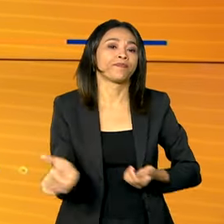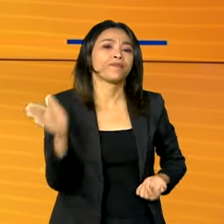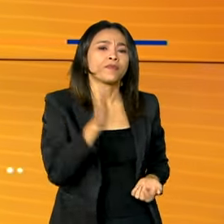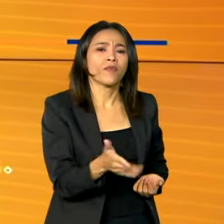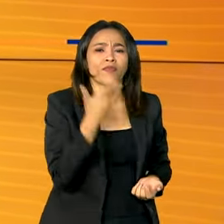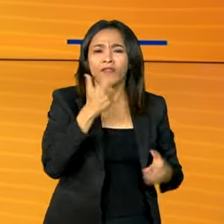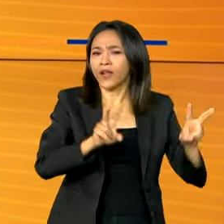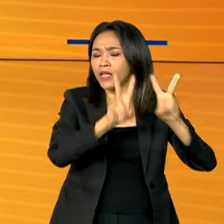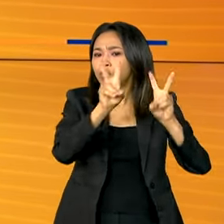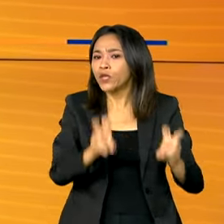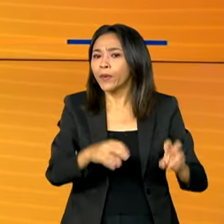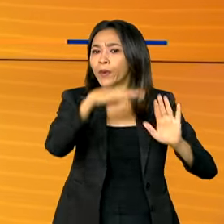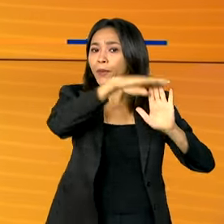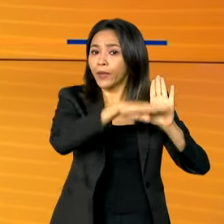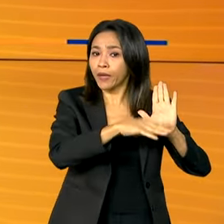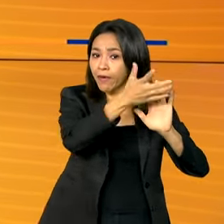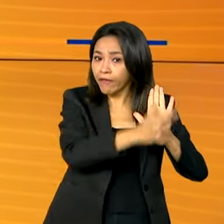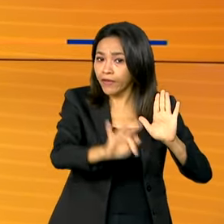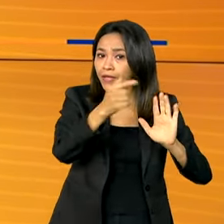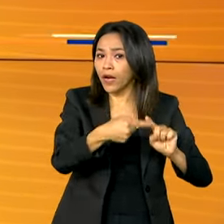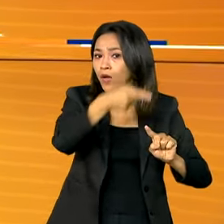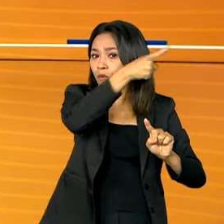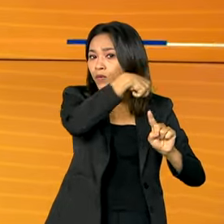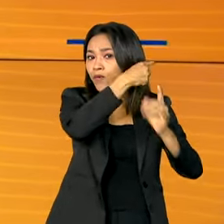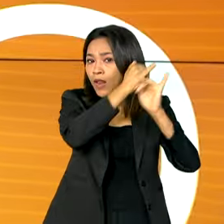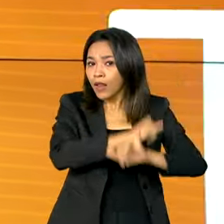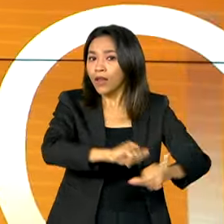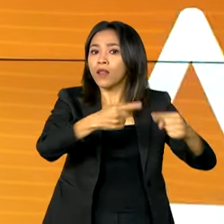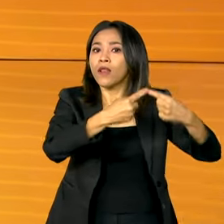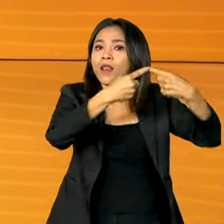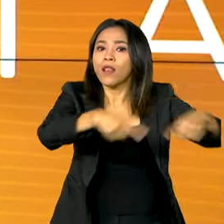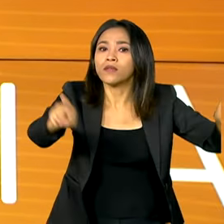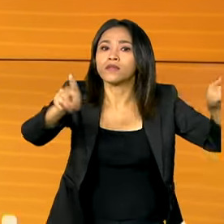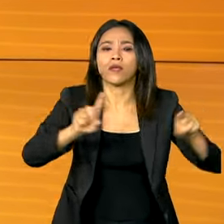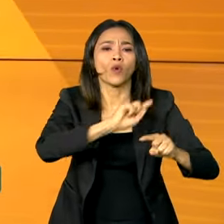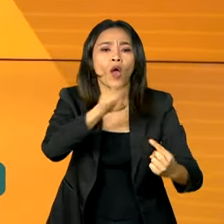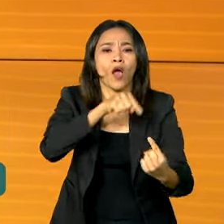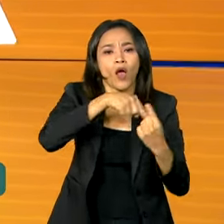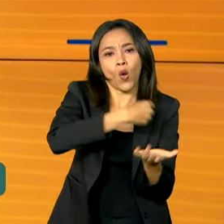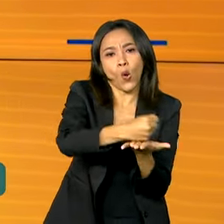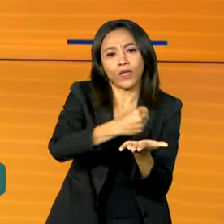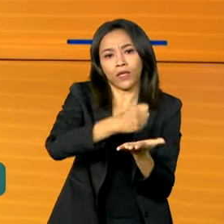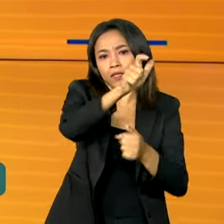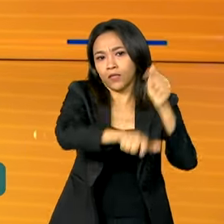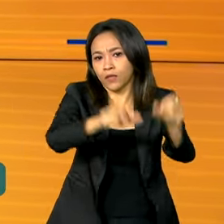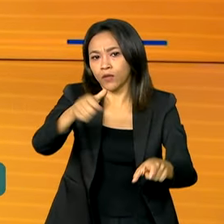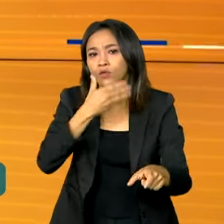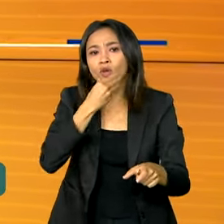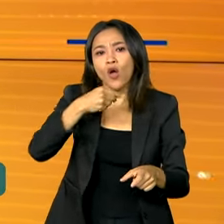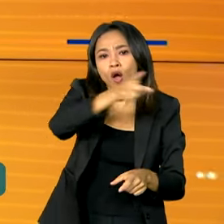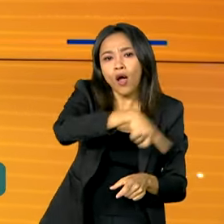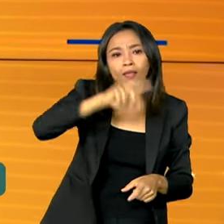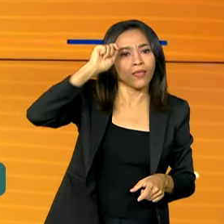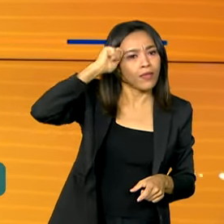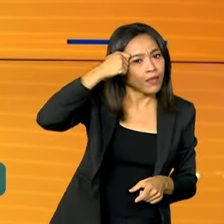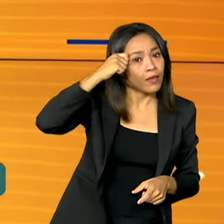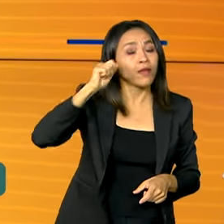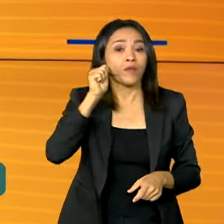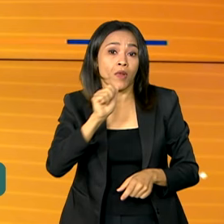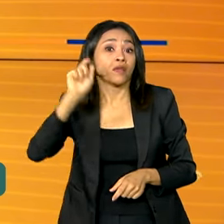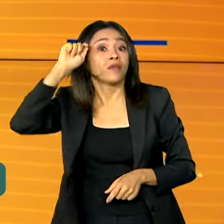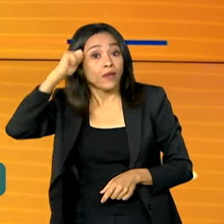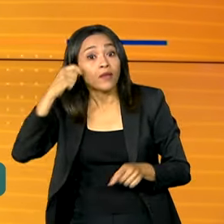de um programa federal que foi lançado para incentivar a contratação de mais trabalhadores negros e negras pelas empresas